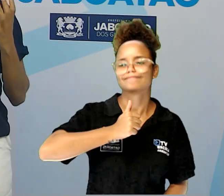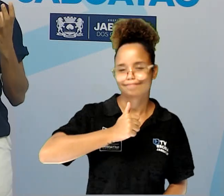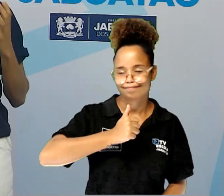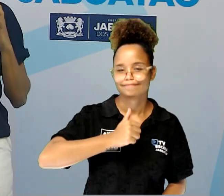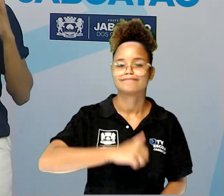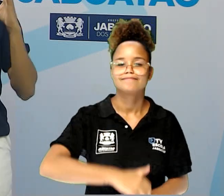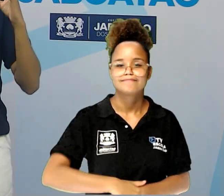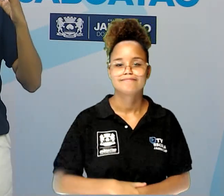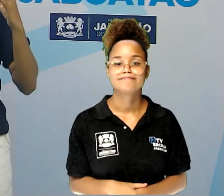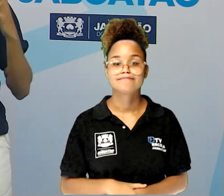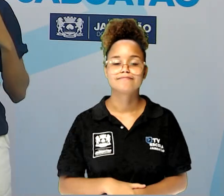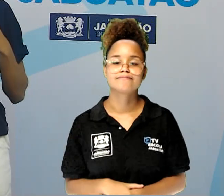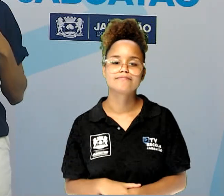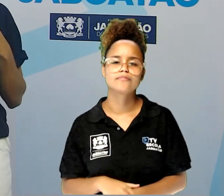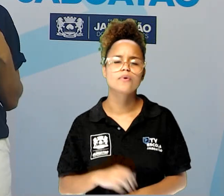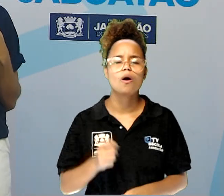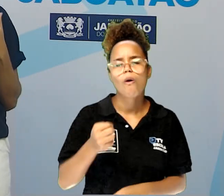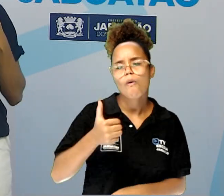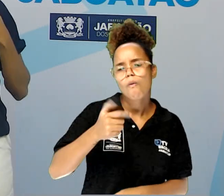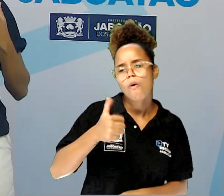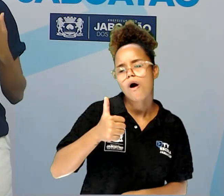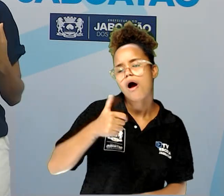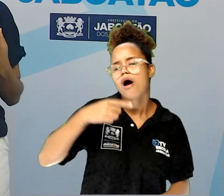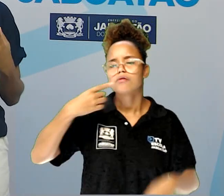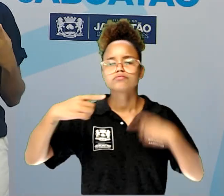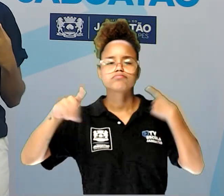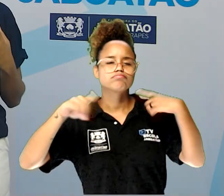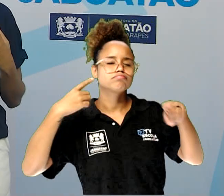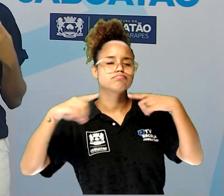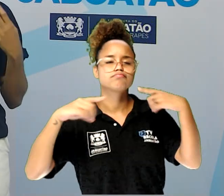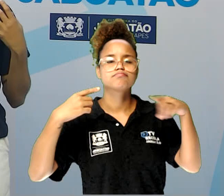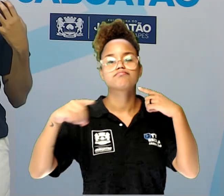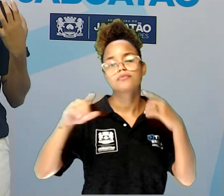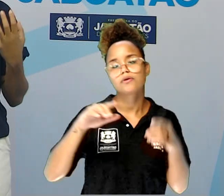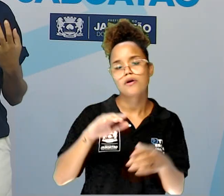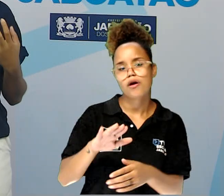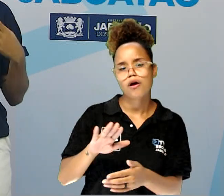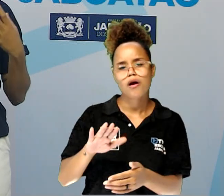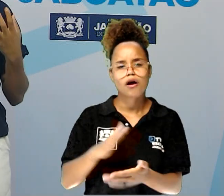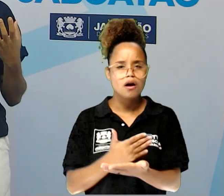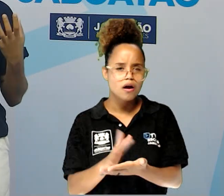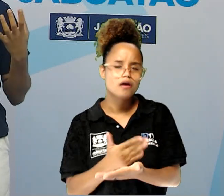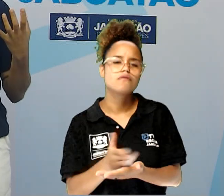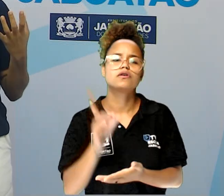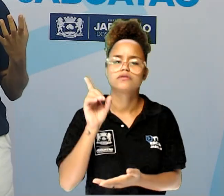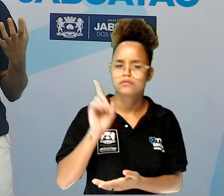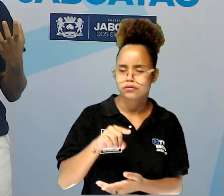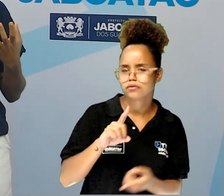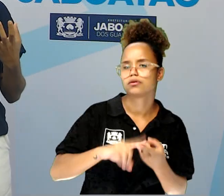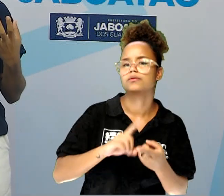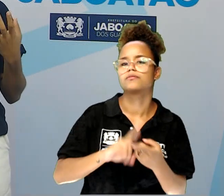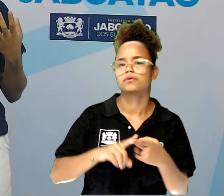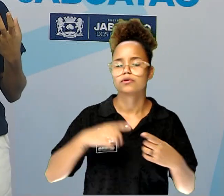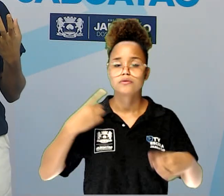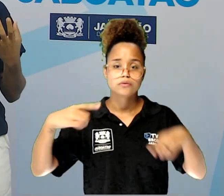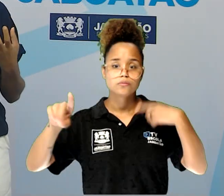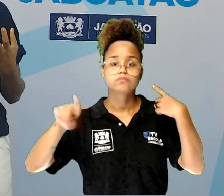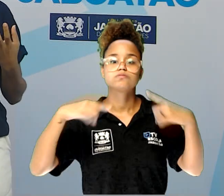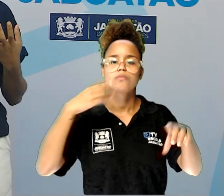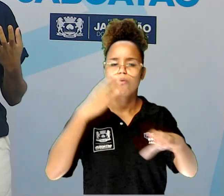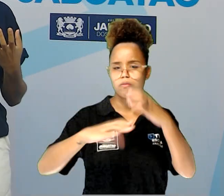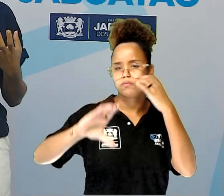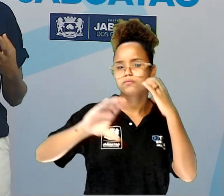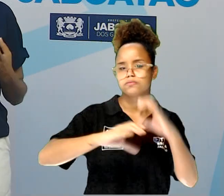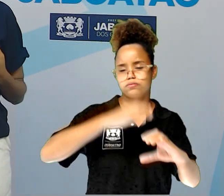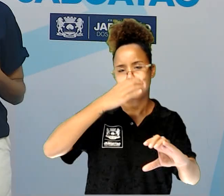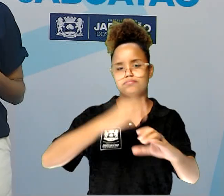feitinha e quase uma música e às vezes até a própria música, a própria canção que